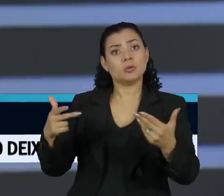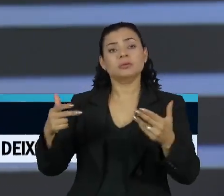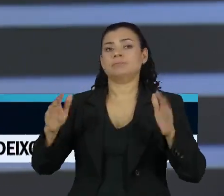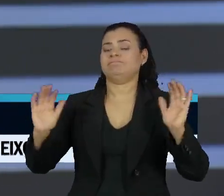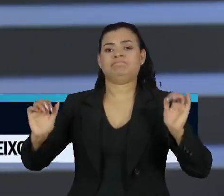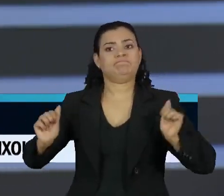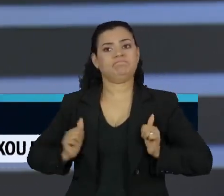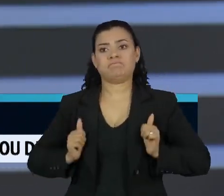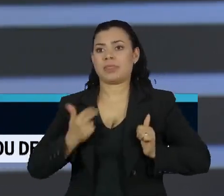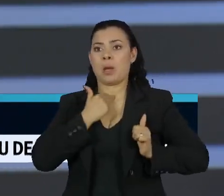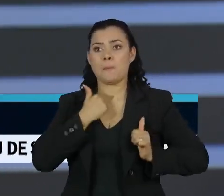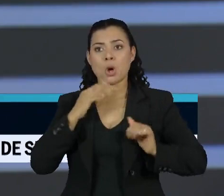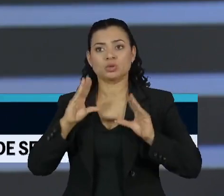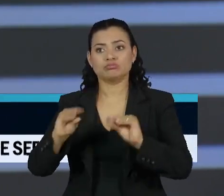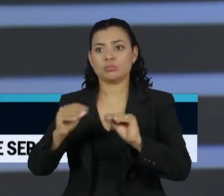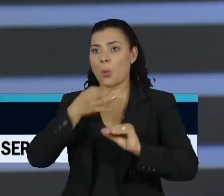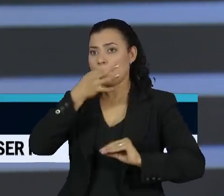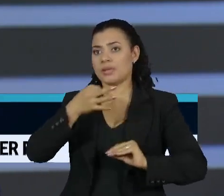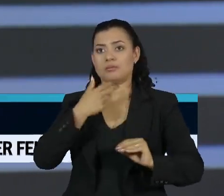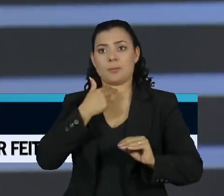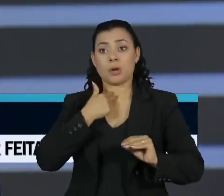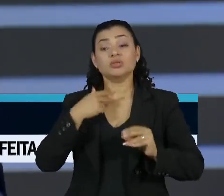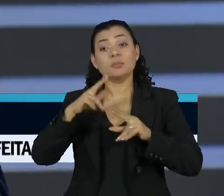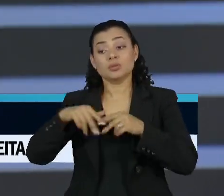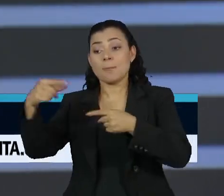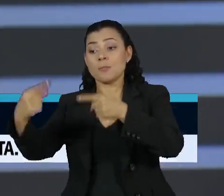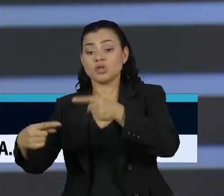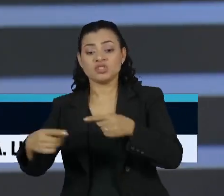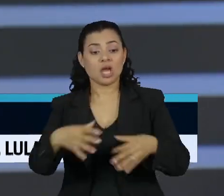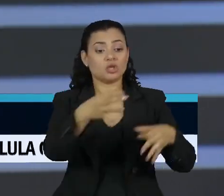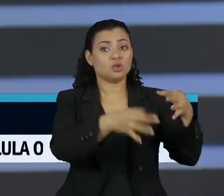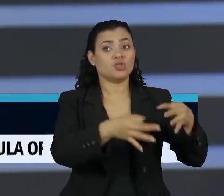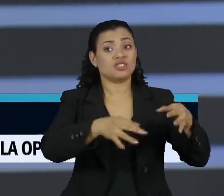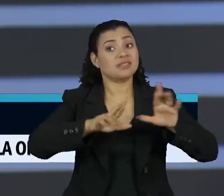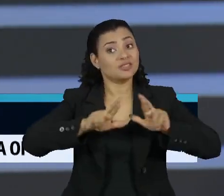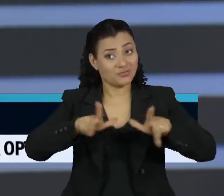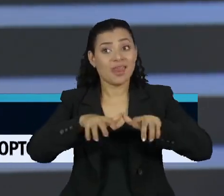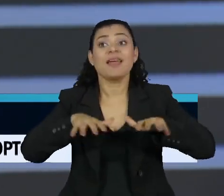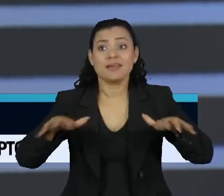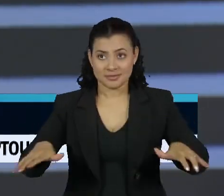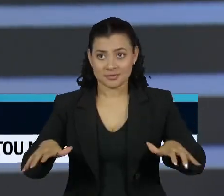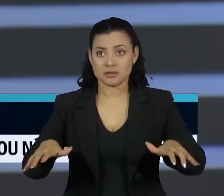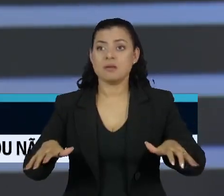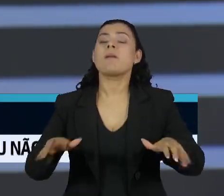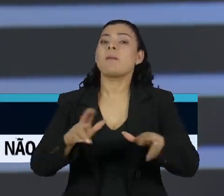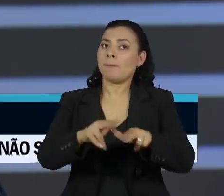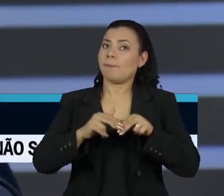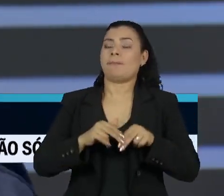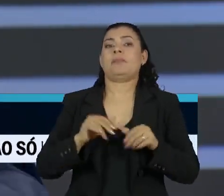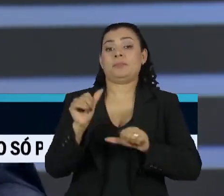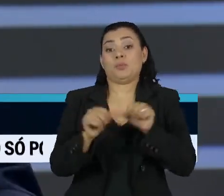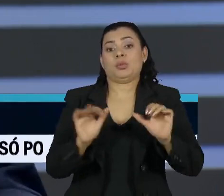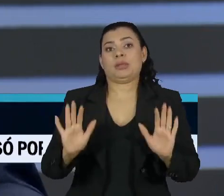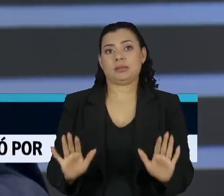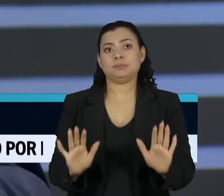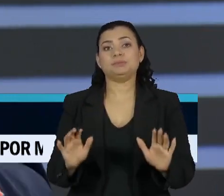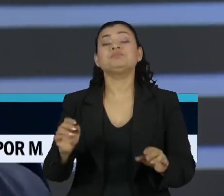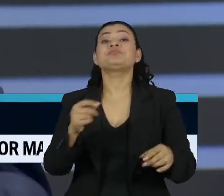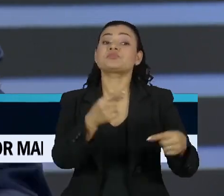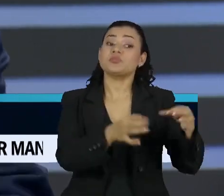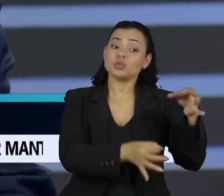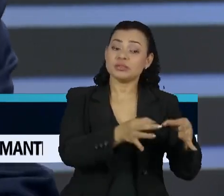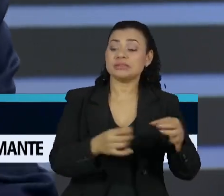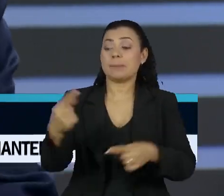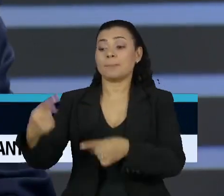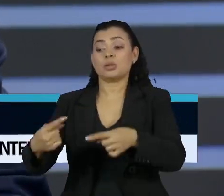julgar impedido. Então, a gente tem que separar política de justiça. Política é uma coisa que muda muito e justiça é outra. Eu acho que